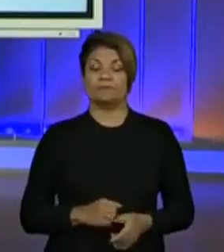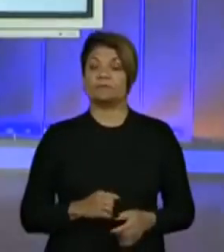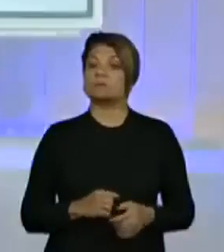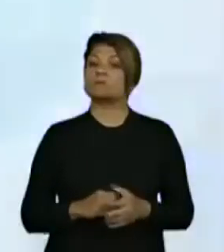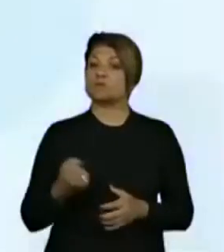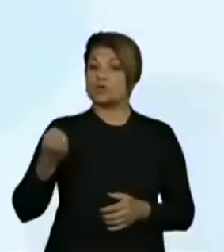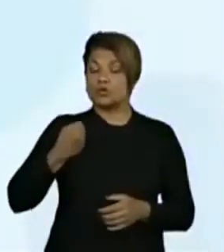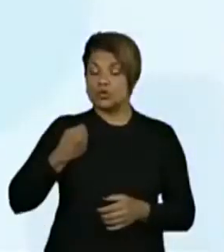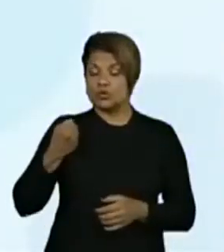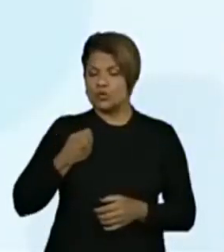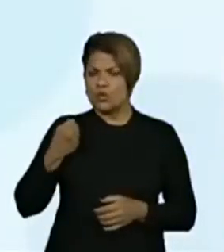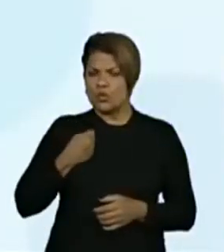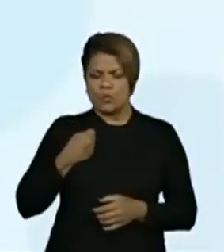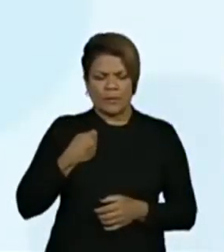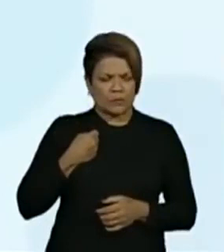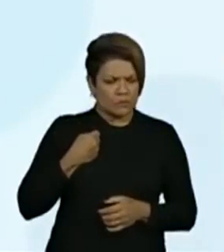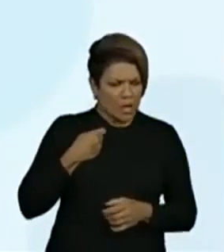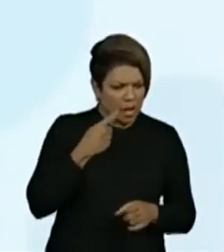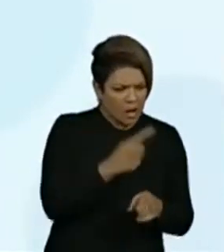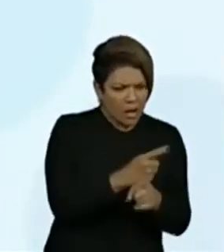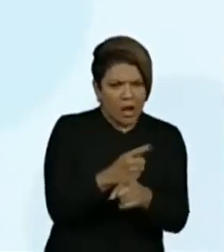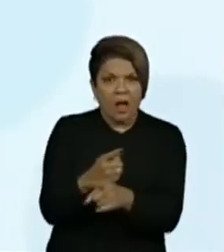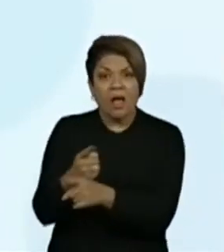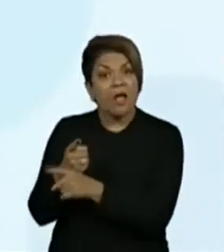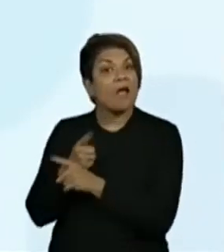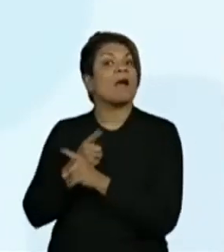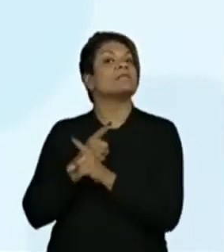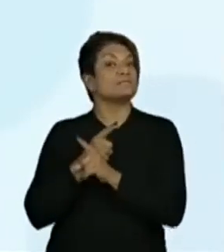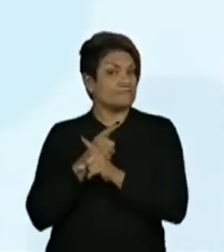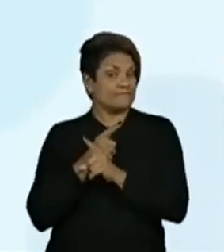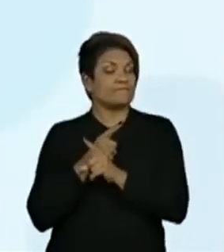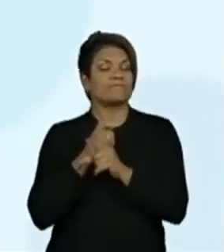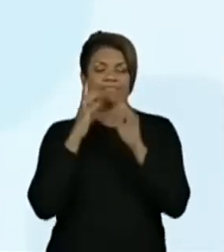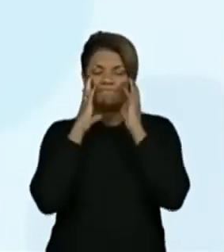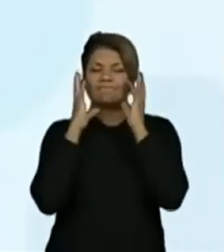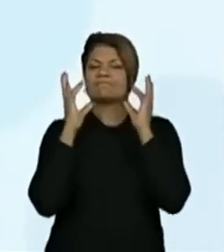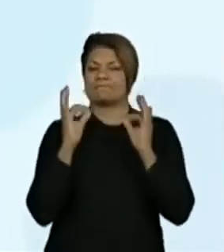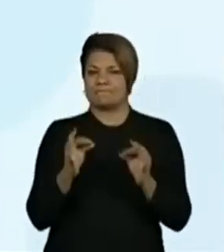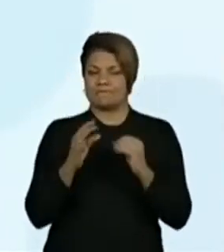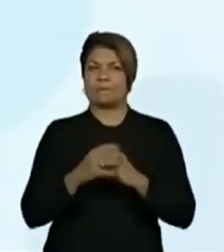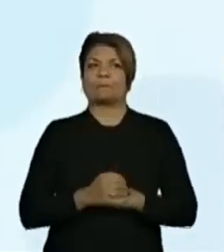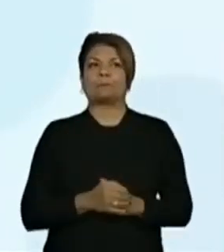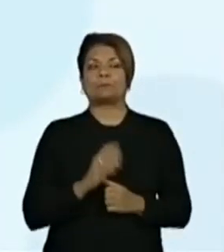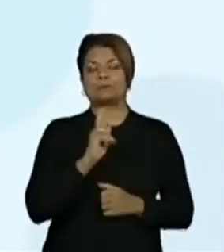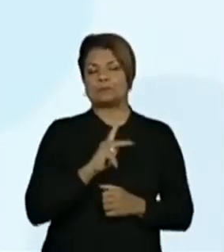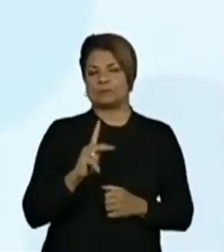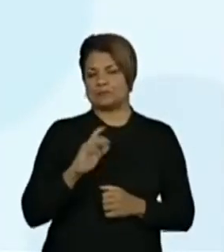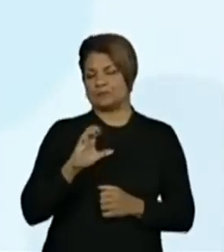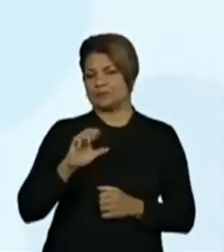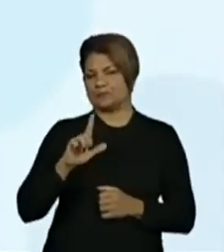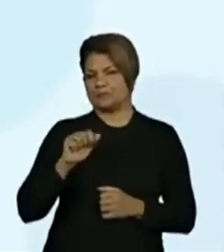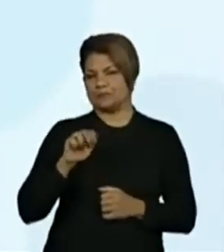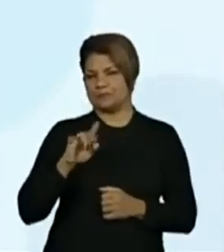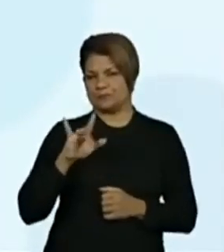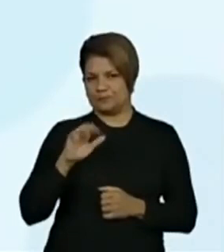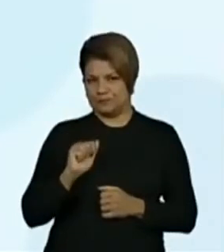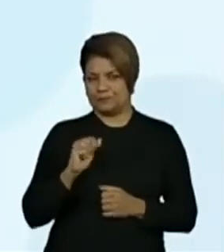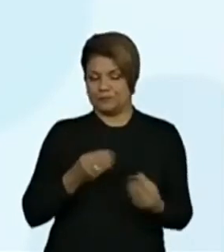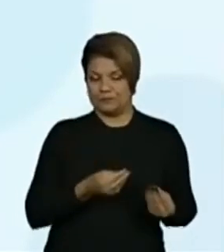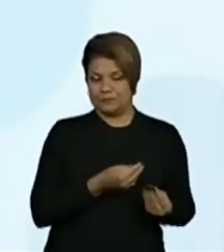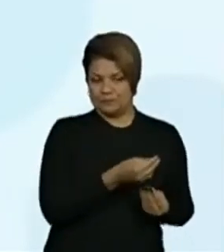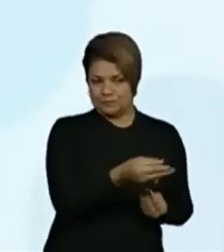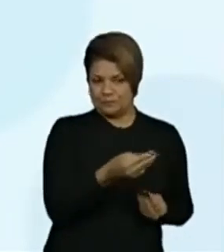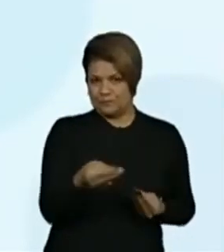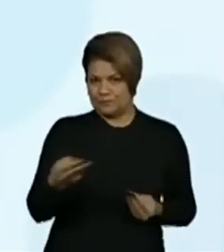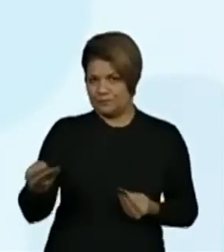Descobrindo os números. Atenção. A professora Cláudia entregou para seus estudantes